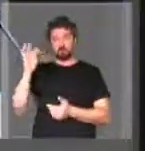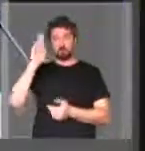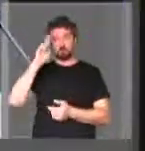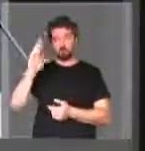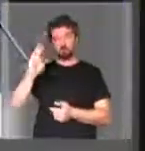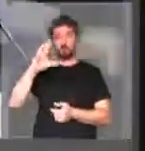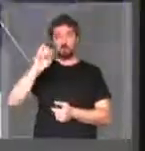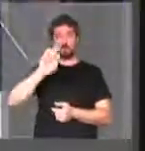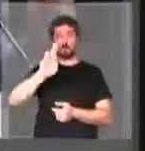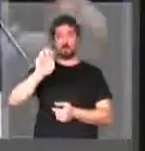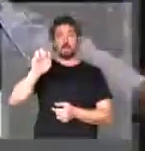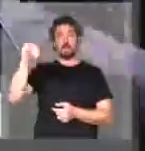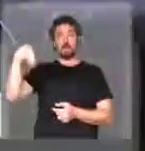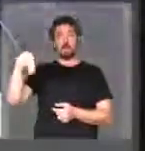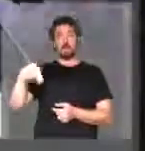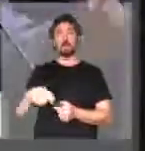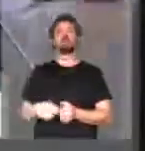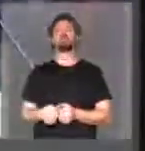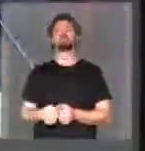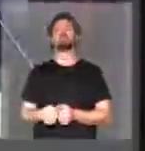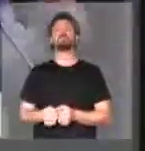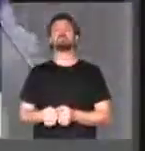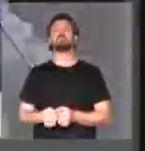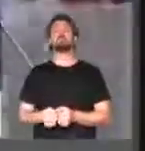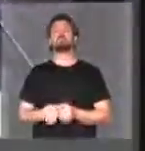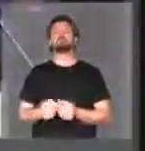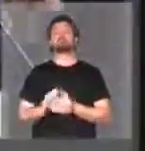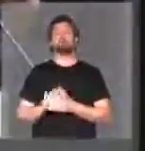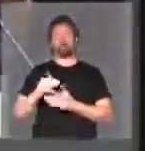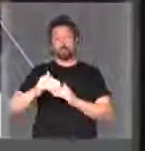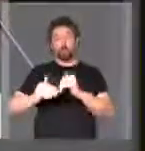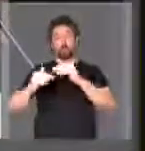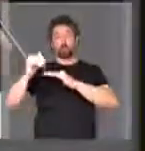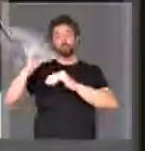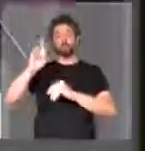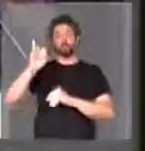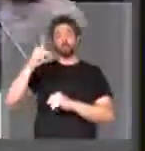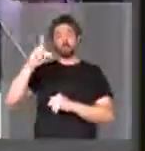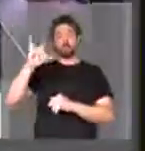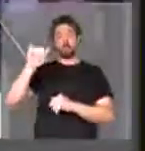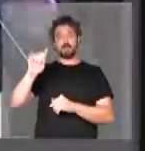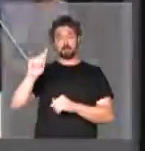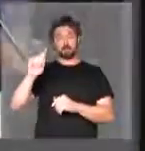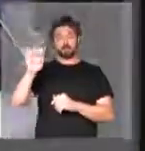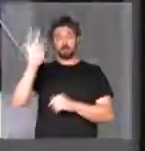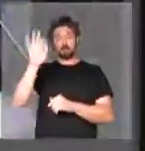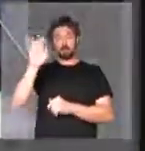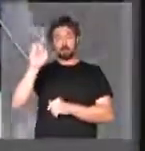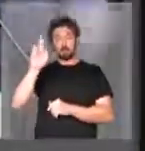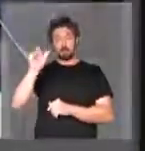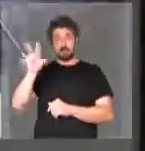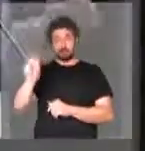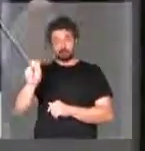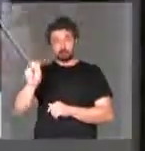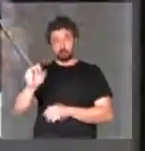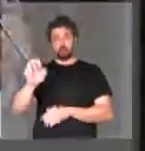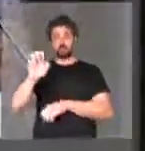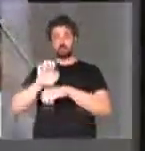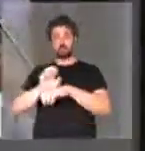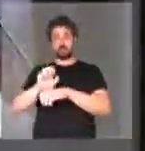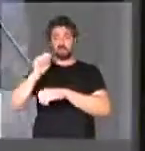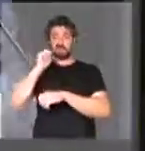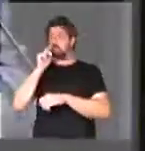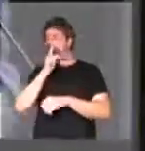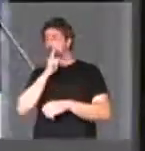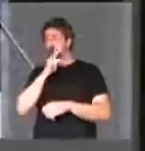França, senhor Antônio Caram, e construíram, através de uma diplomacia federativa, o Estado